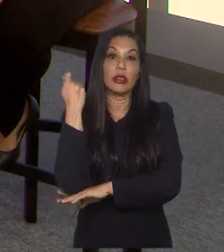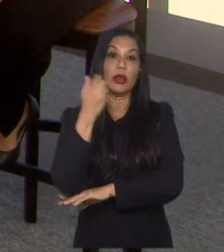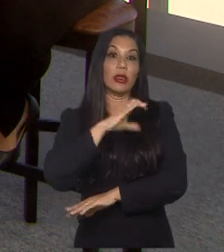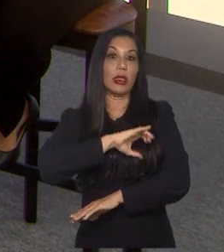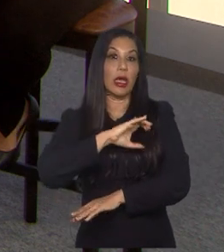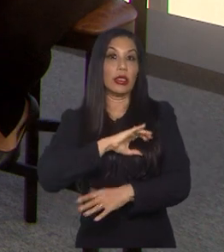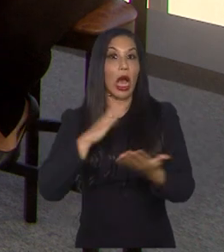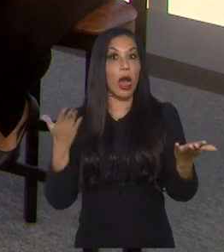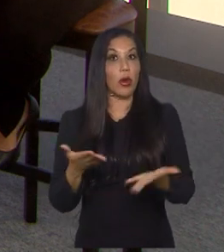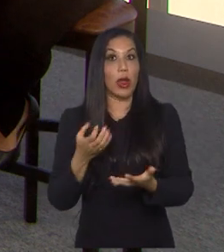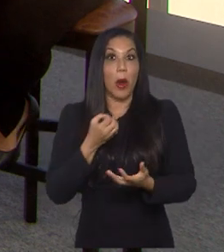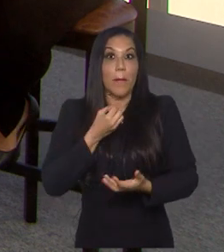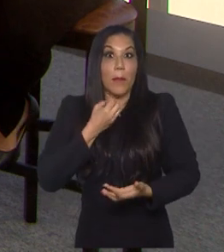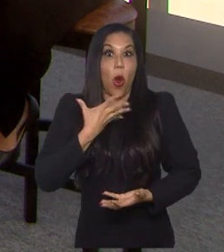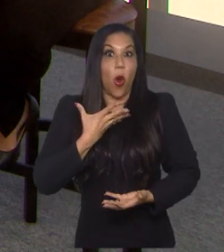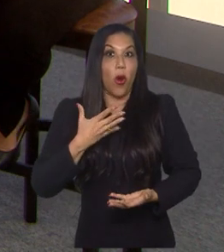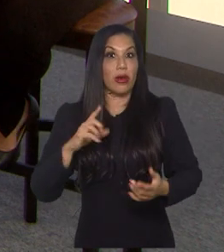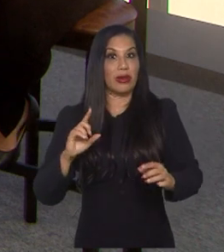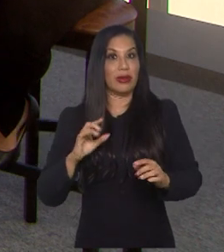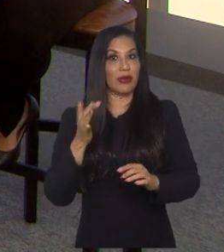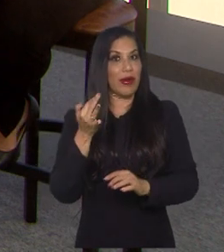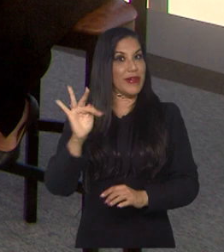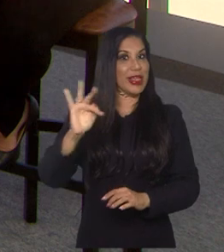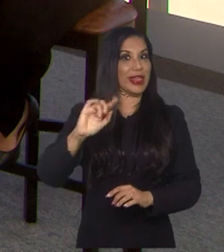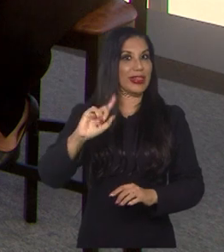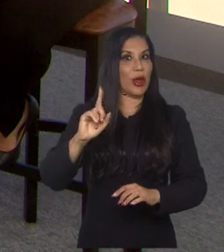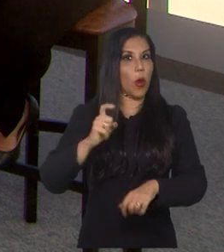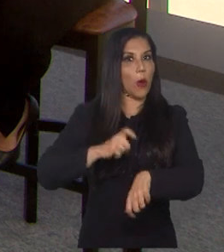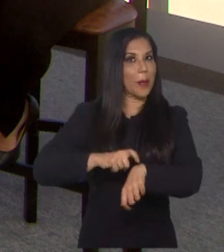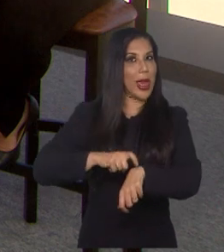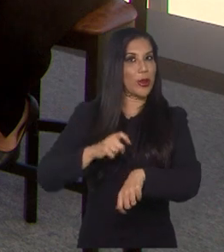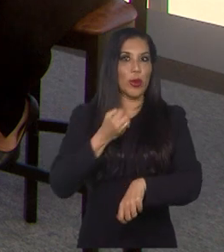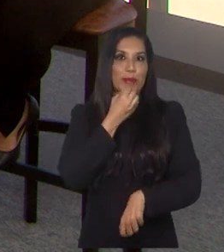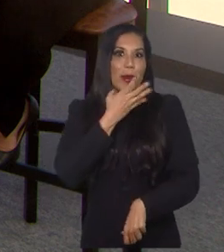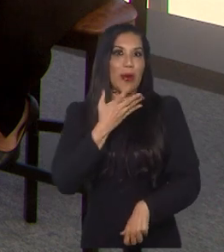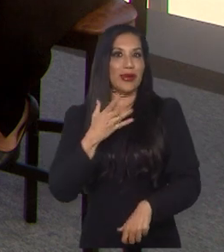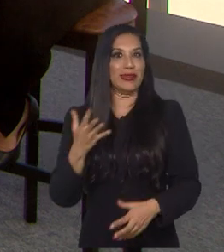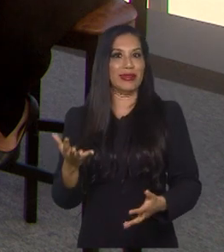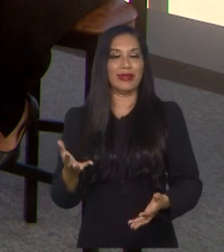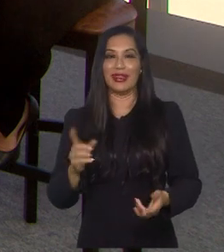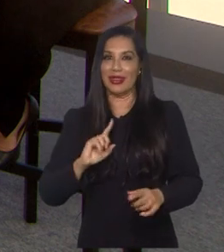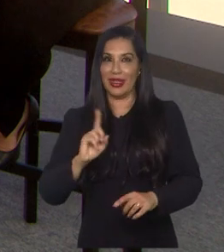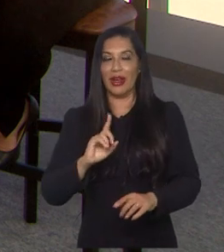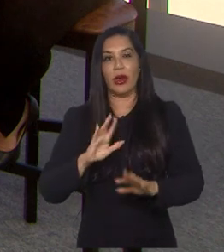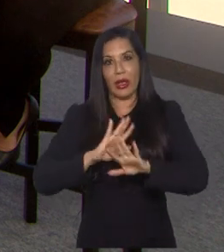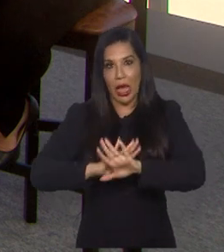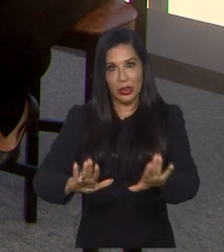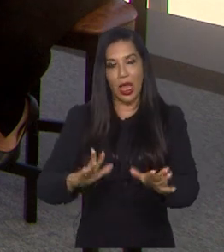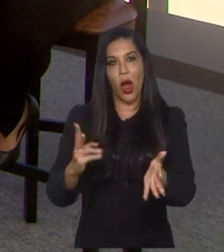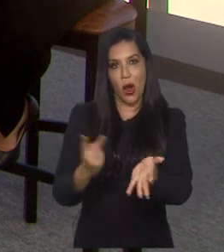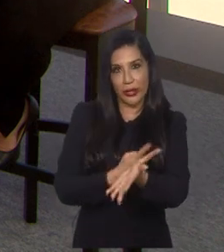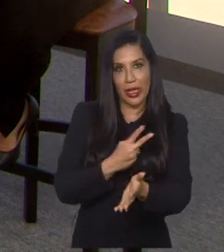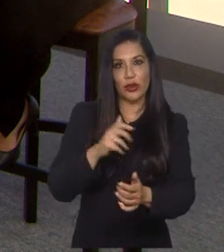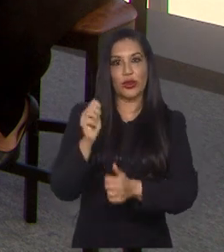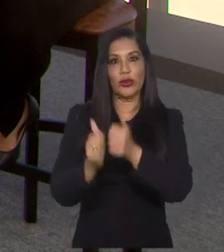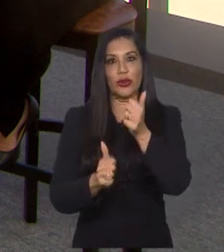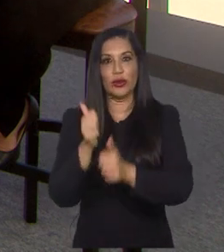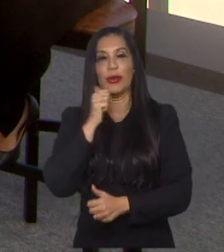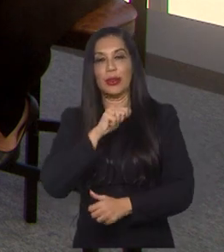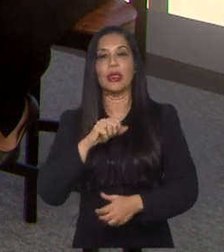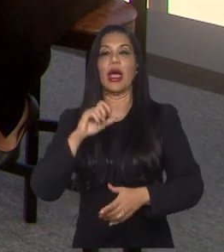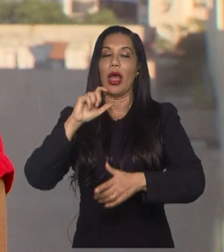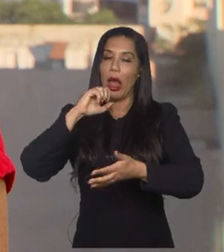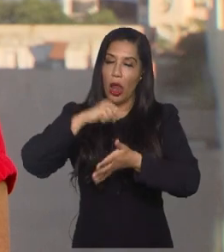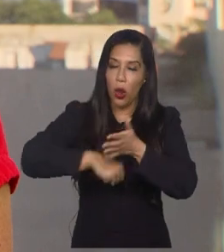não vive o melhor momento com a própria federação, o que é muito comum no futebol feminino. É, ainda é muita luta, né?